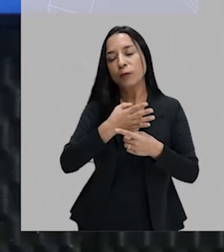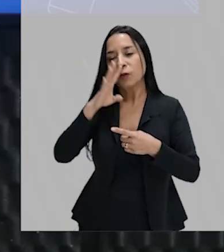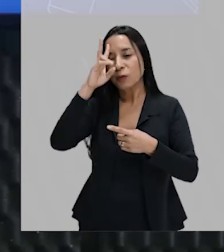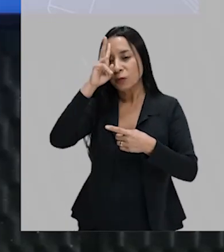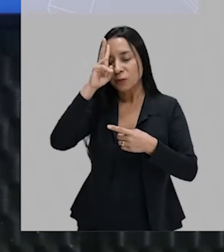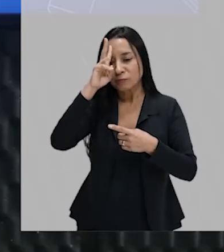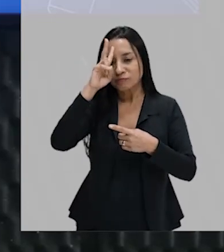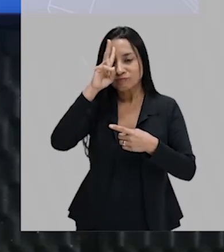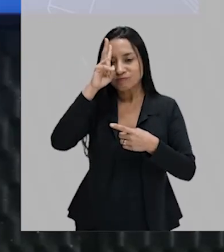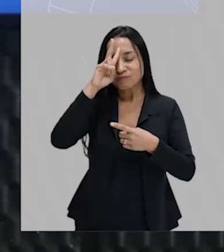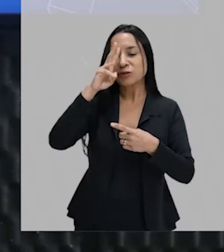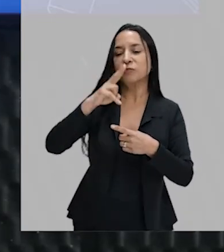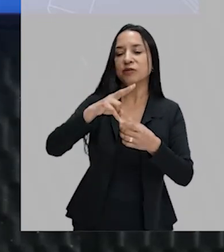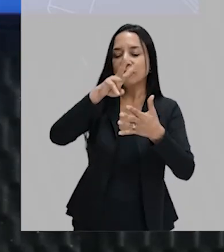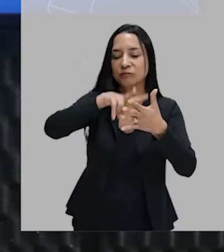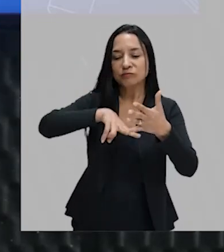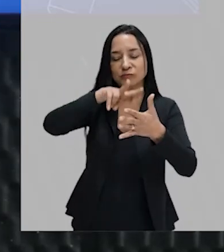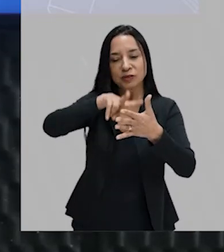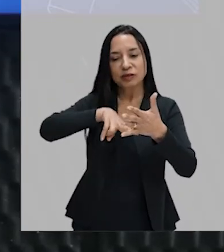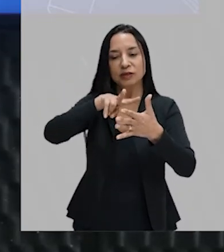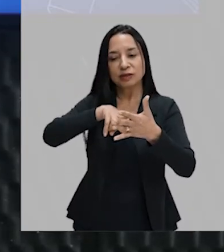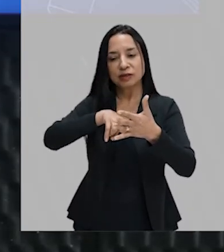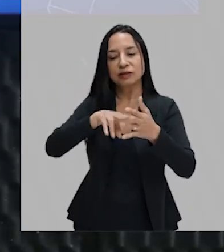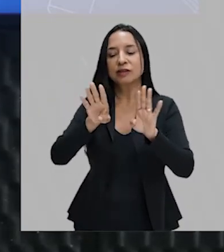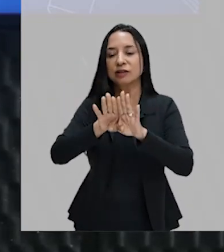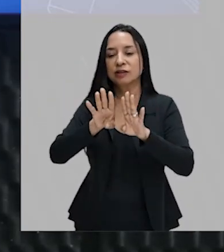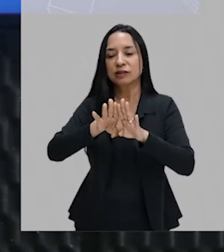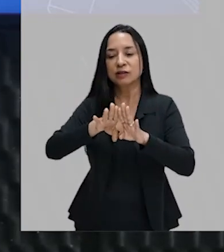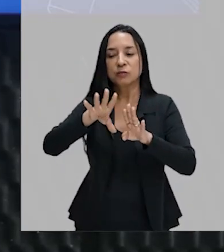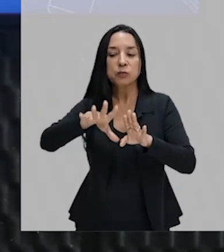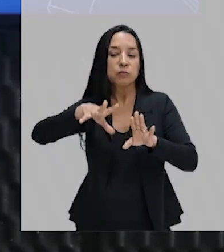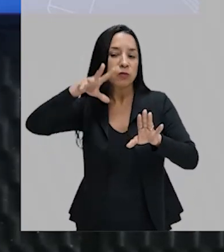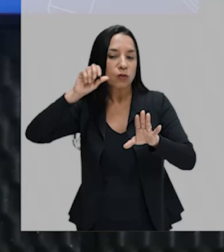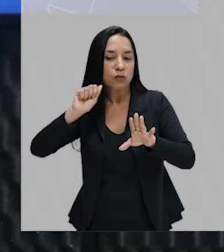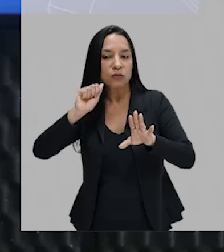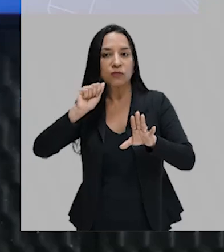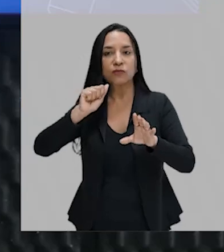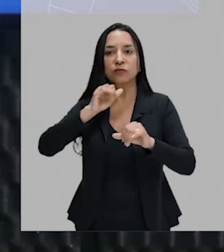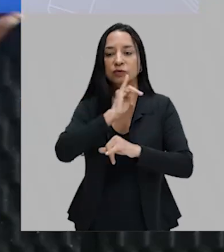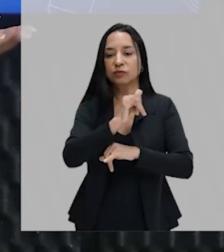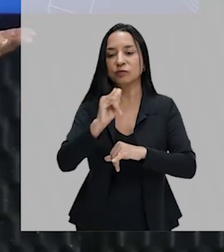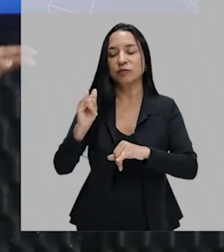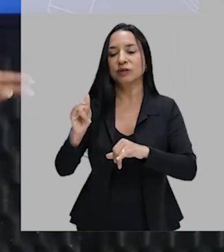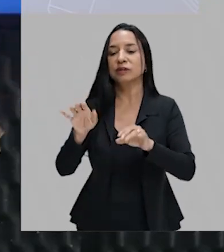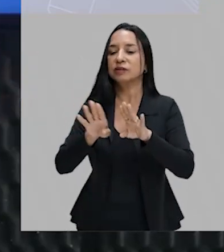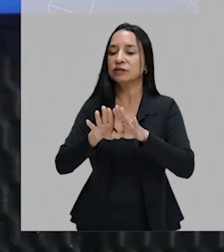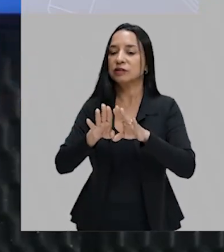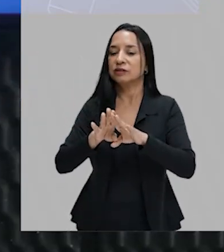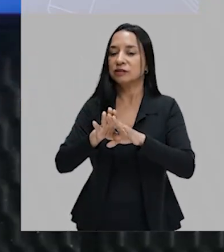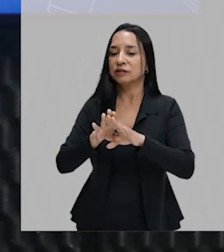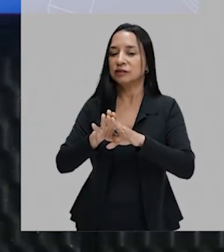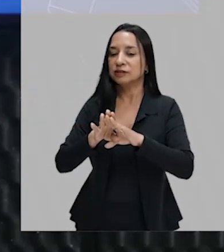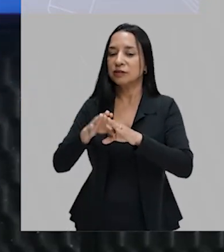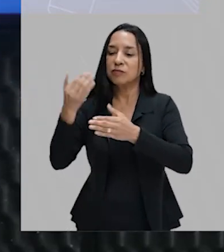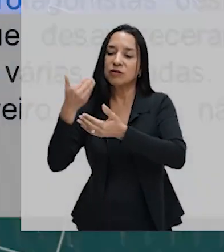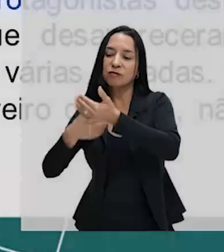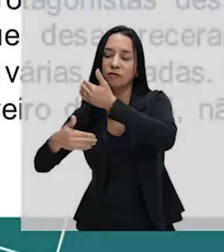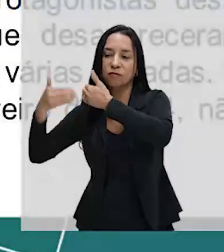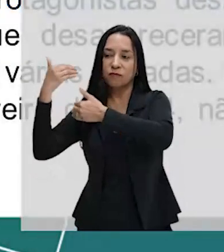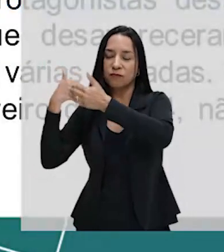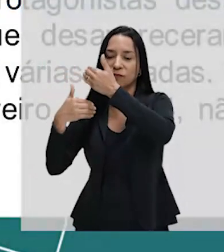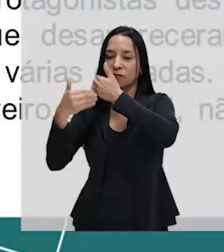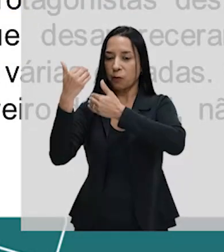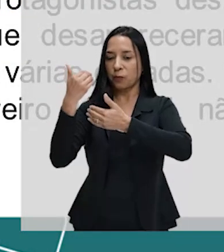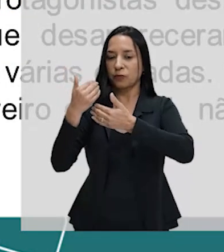a gente conhece o mundo inteiro. Ouvindo uma lenda, a gente também se teletransporta para esses episódios heróicos. Então,